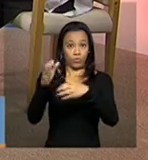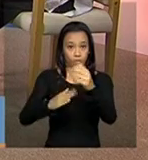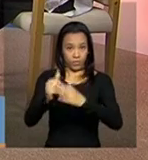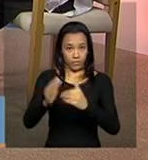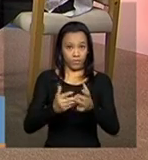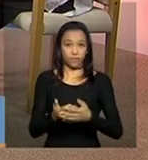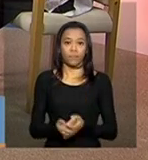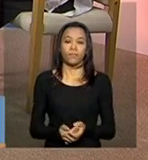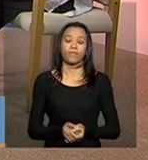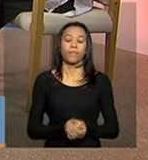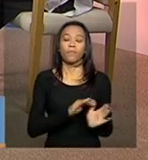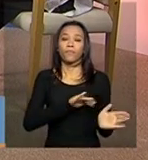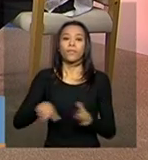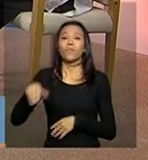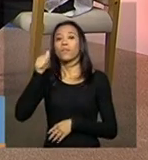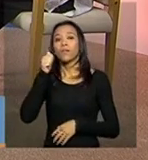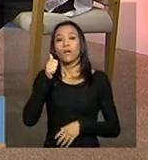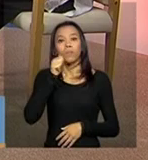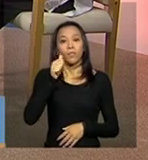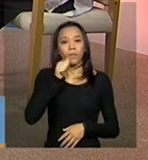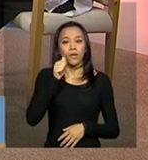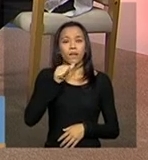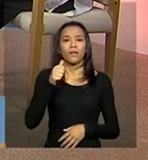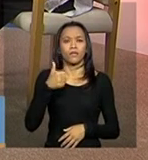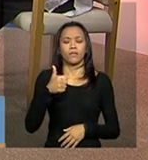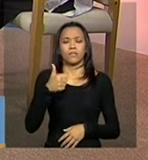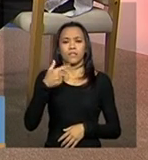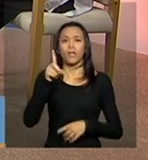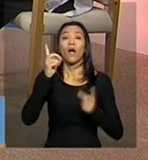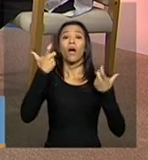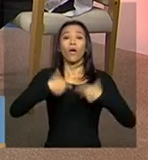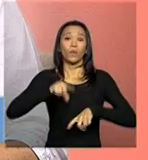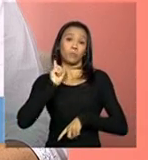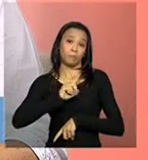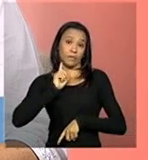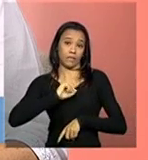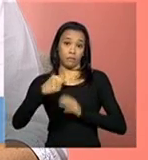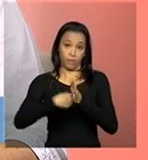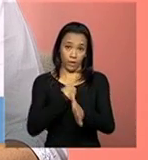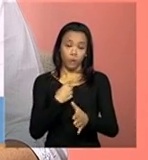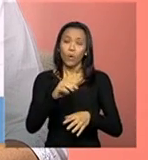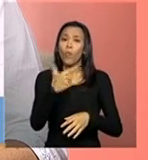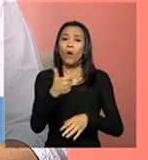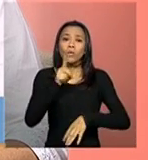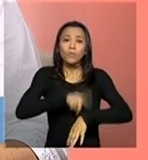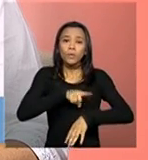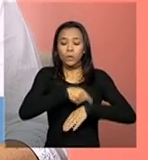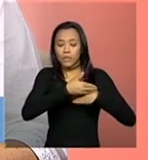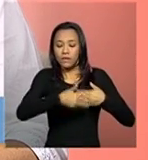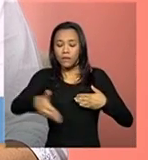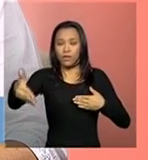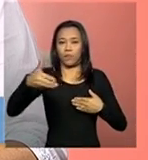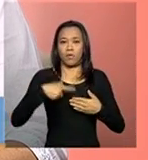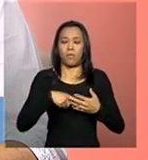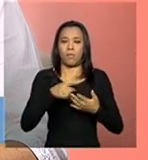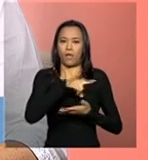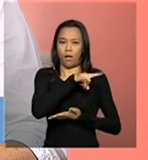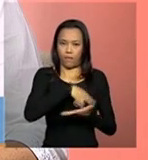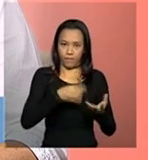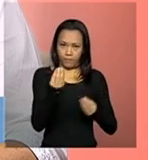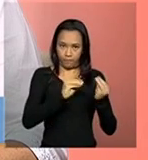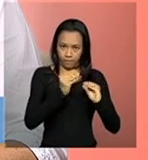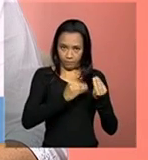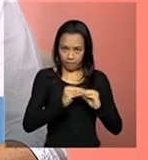Adriano, de Conselheiro Lafayette, Minas Gerais, ele pergunta qual o prazo para o cadastramento das entidades para que o